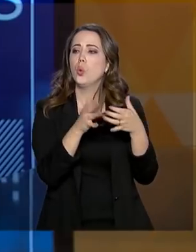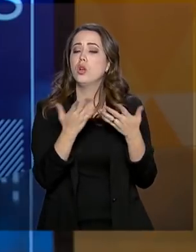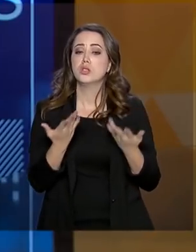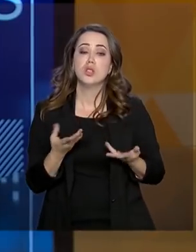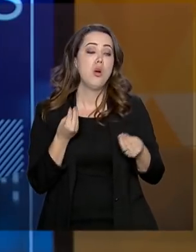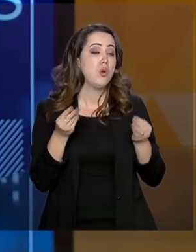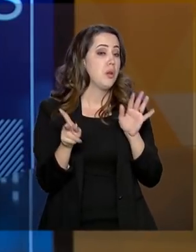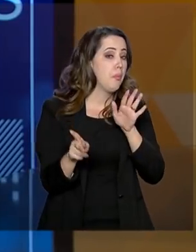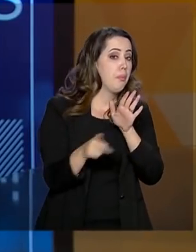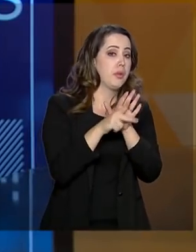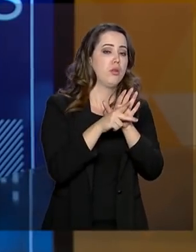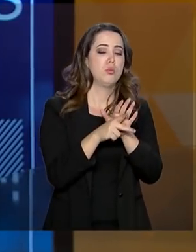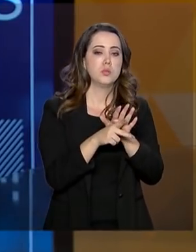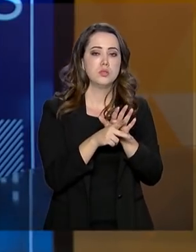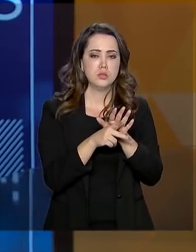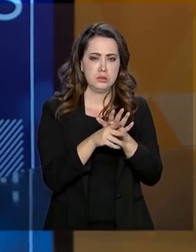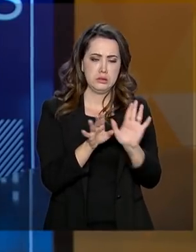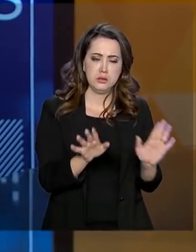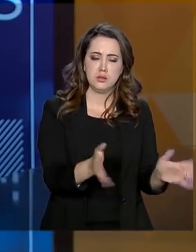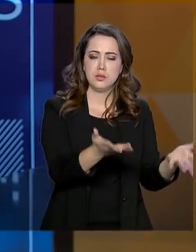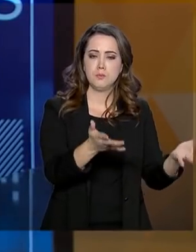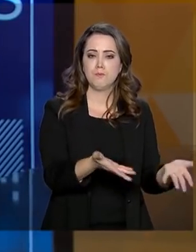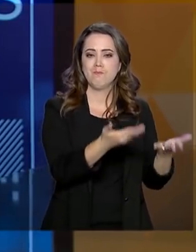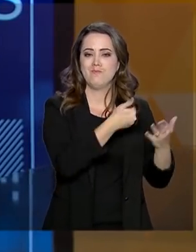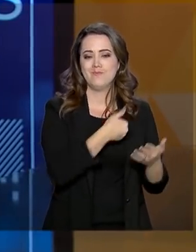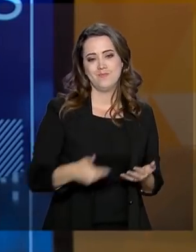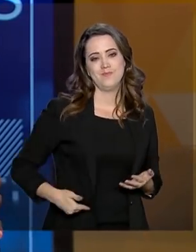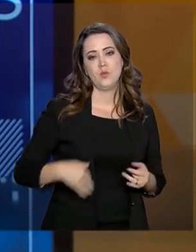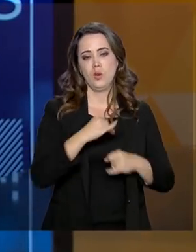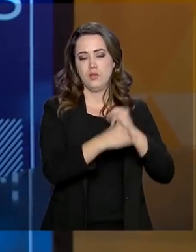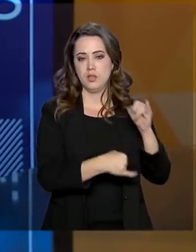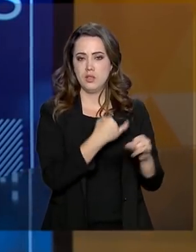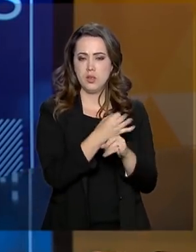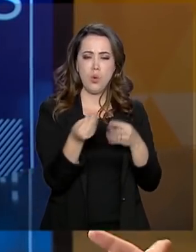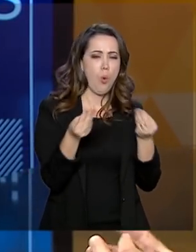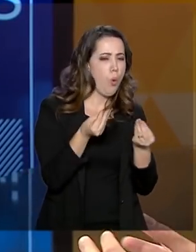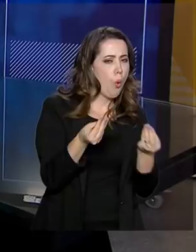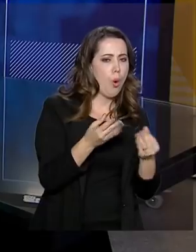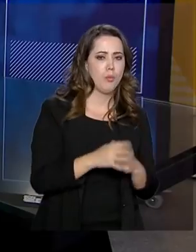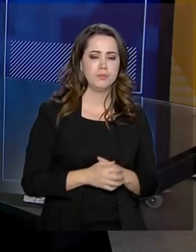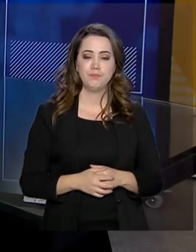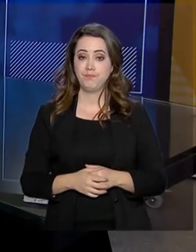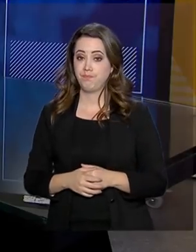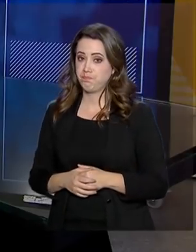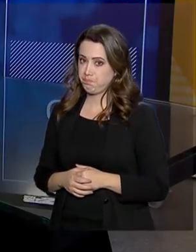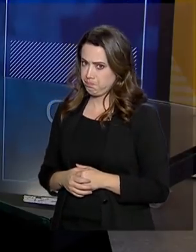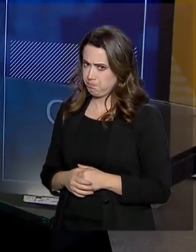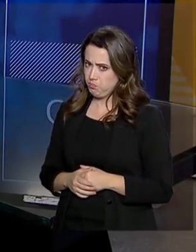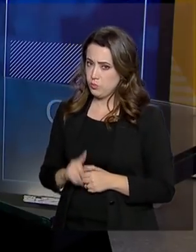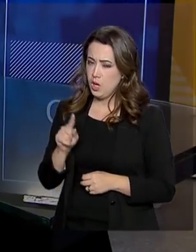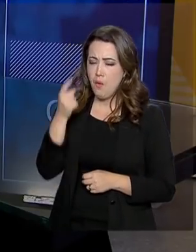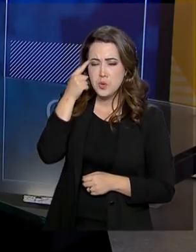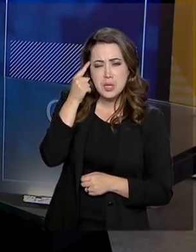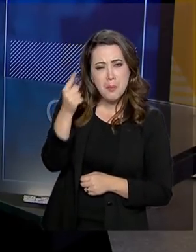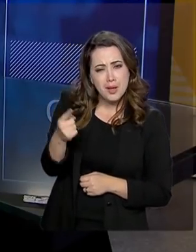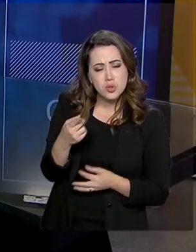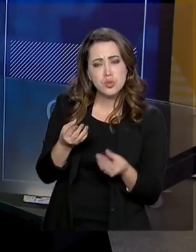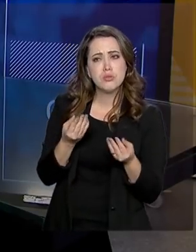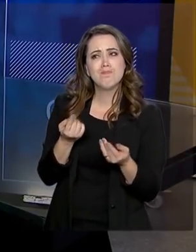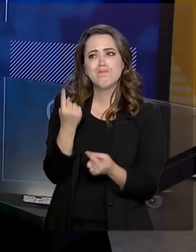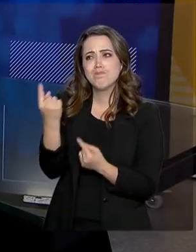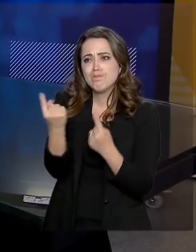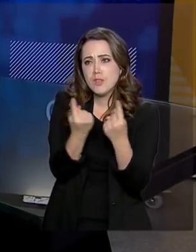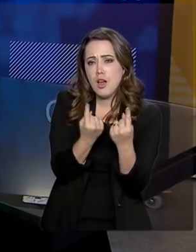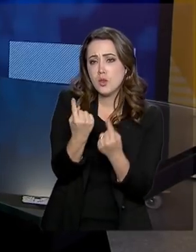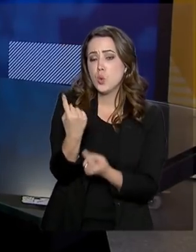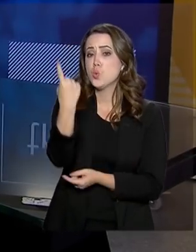na própria incentivação do governo digital? Como é que está essa questão? Você imagina que cada um desses 1.600 sites